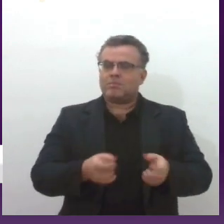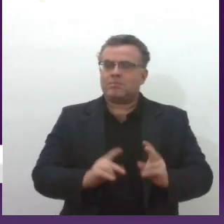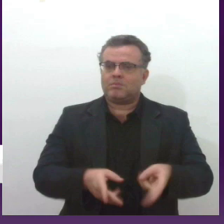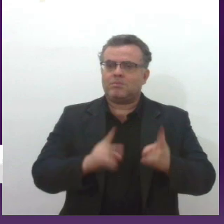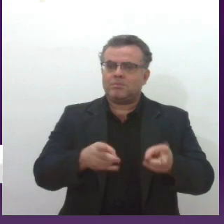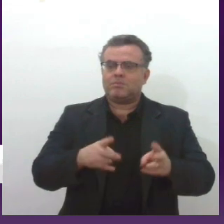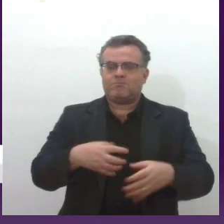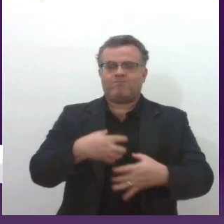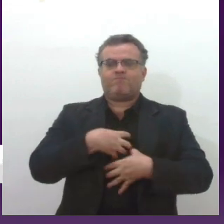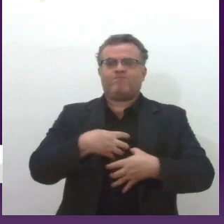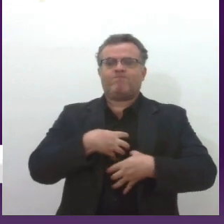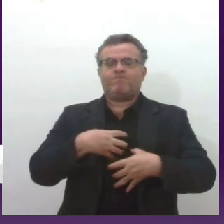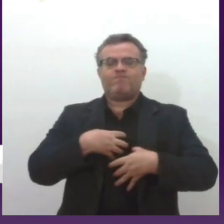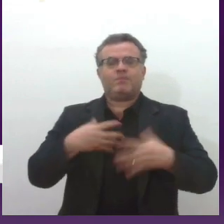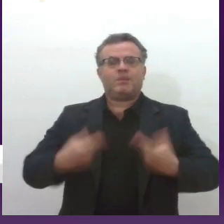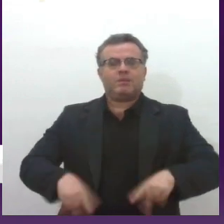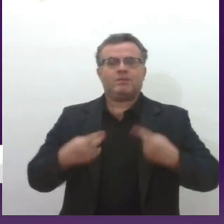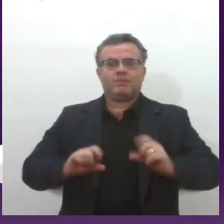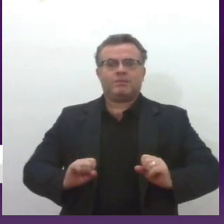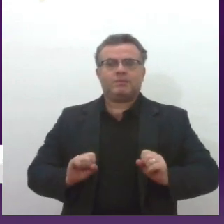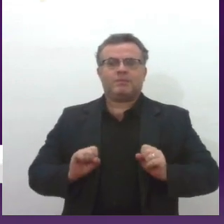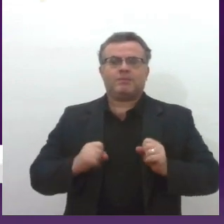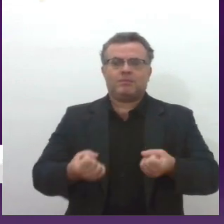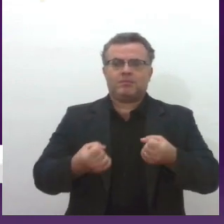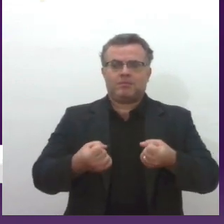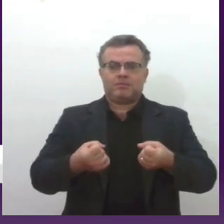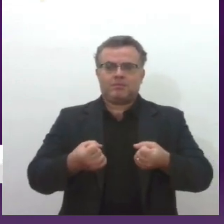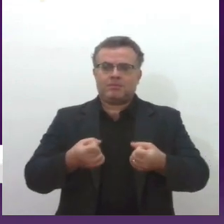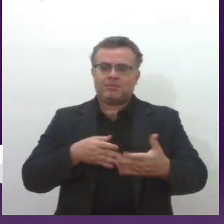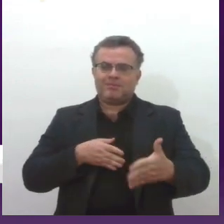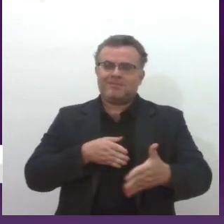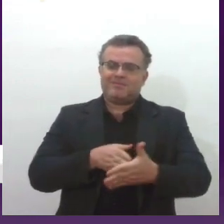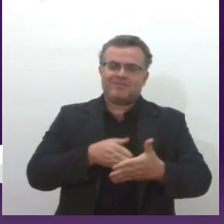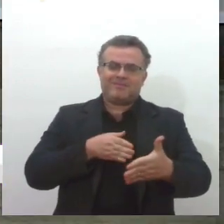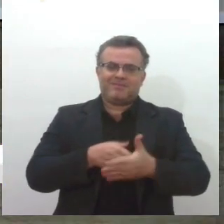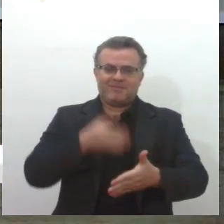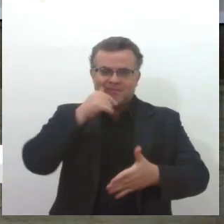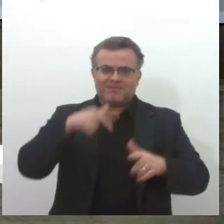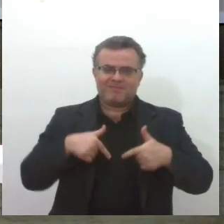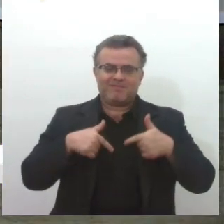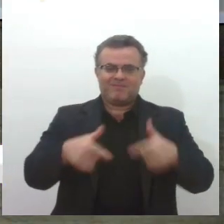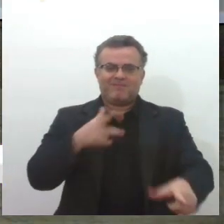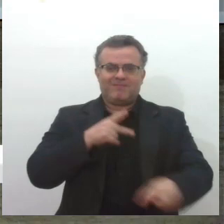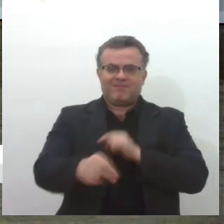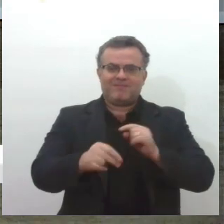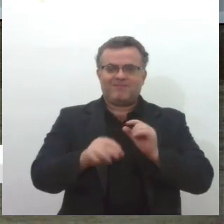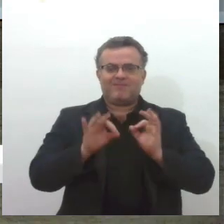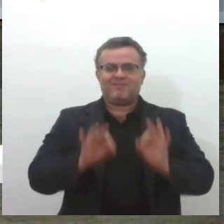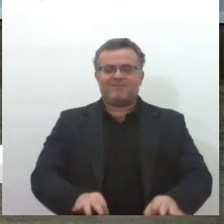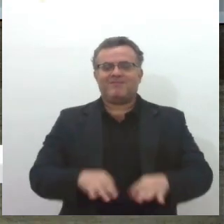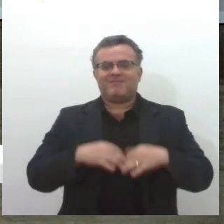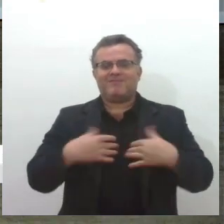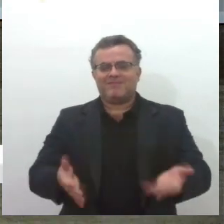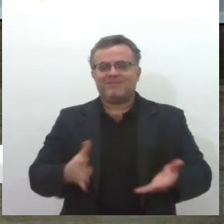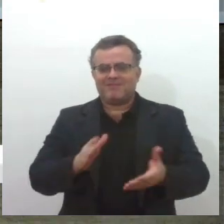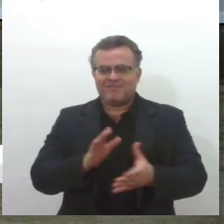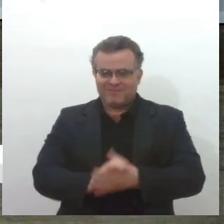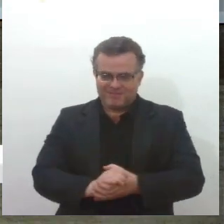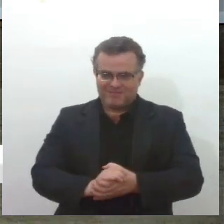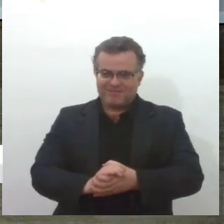interior, quando a gente quer, não brincadeira não, ninguém segura a mulher não, não, não, e, essa, e acho que a